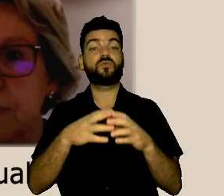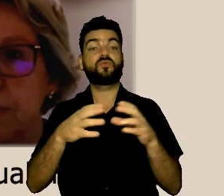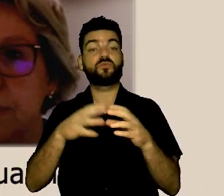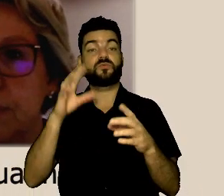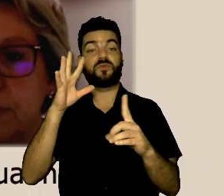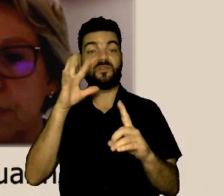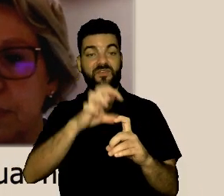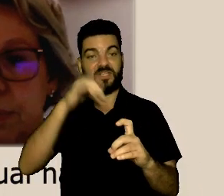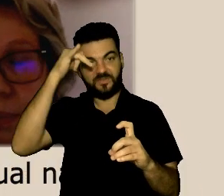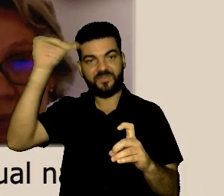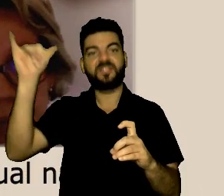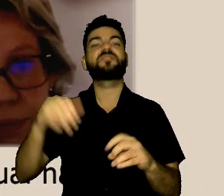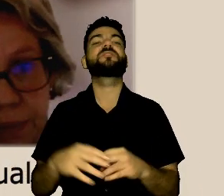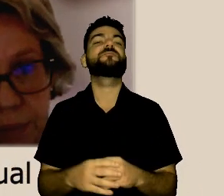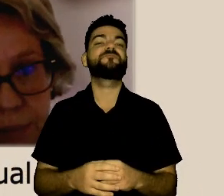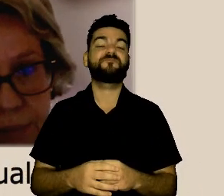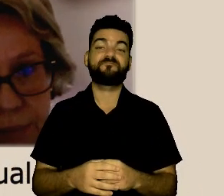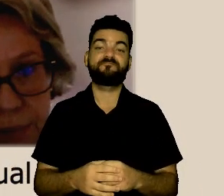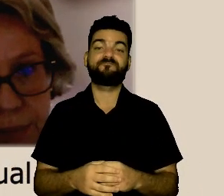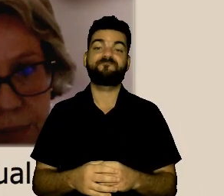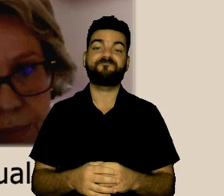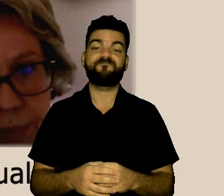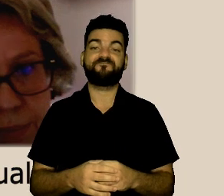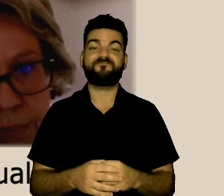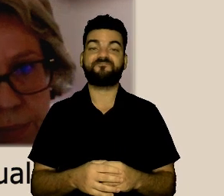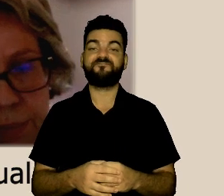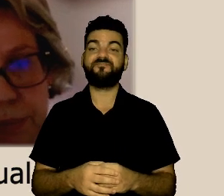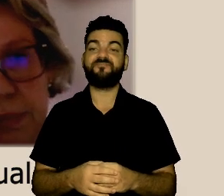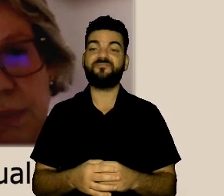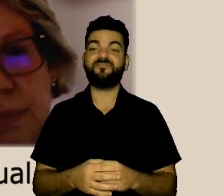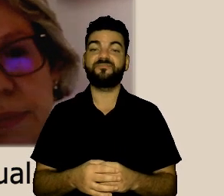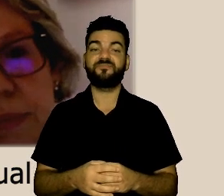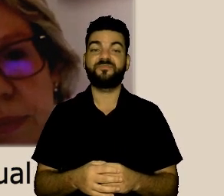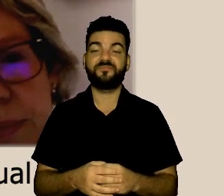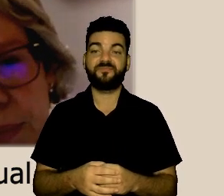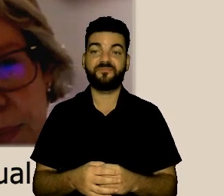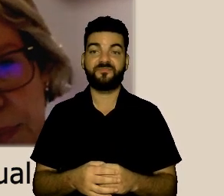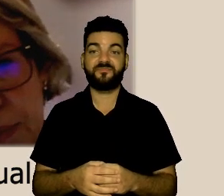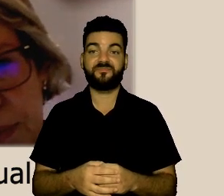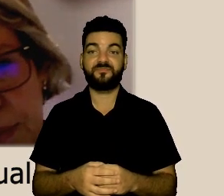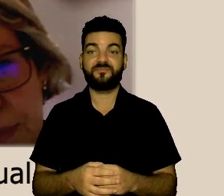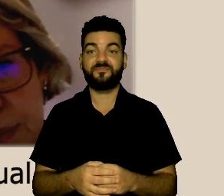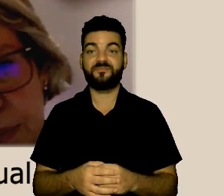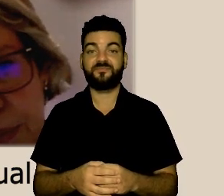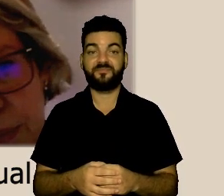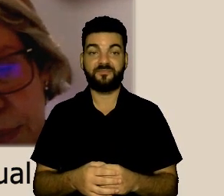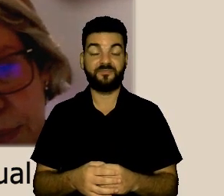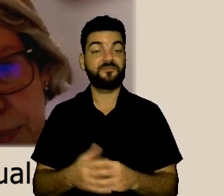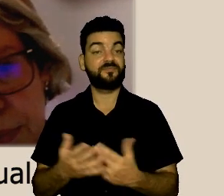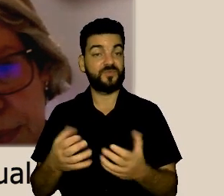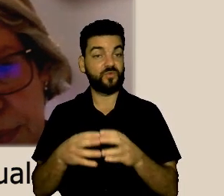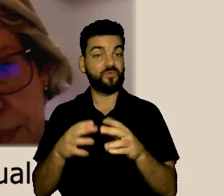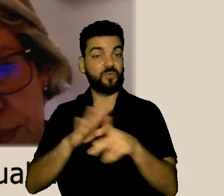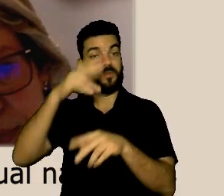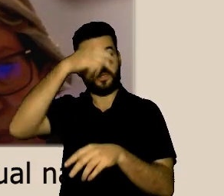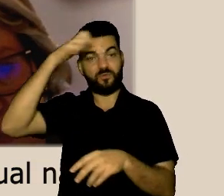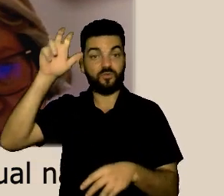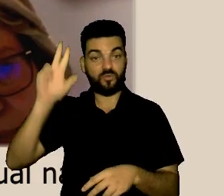Sexual da Sessão Judiciária do Mato Grosso do Sul. É um tema,